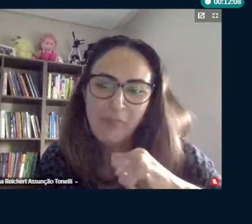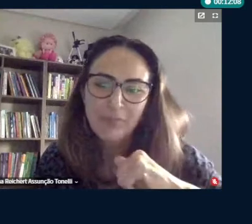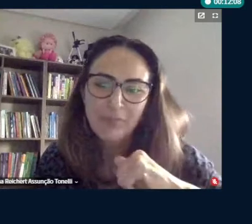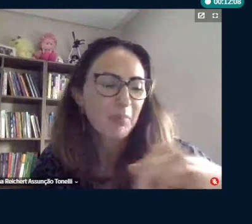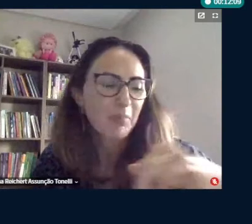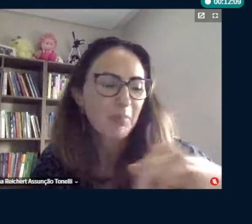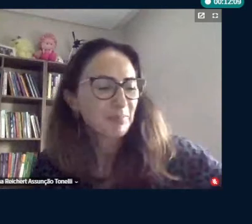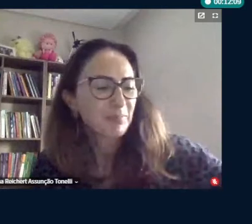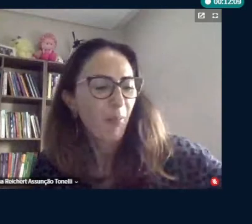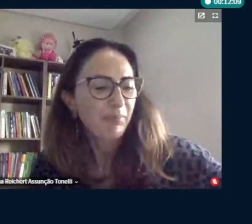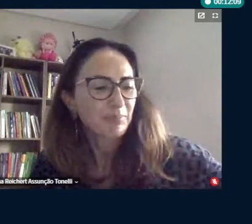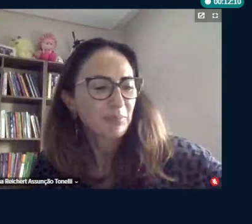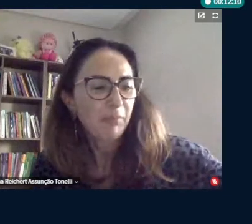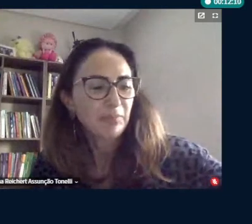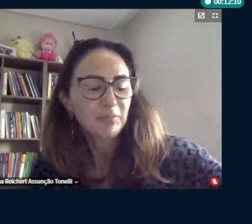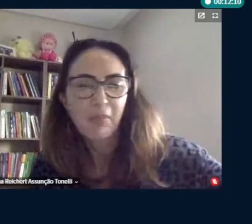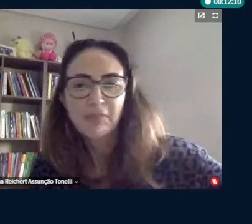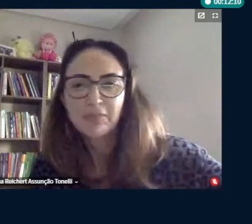meu Deus